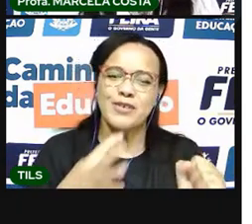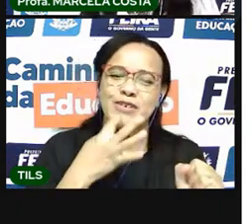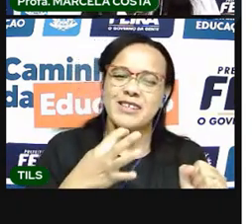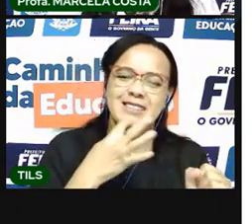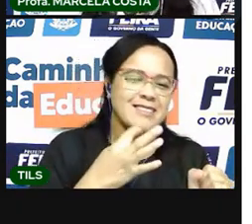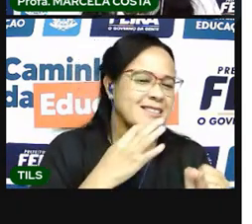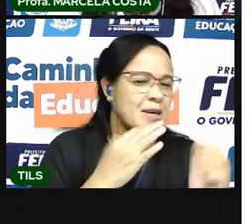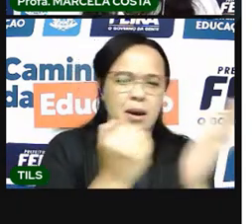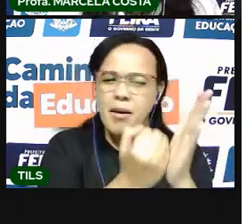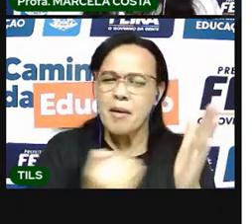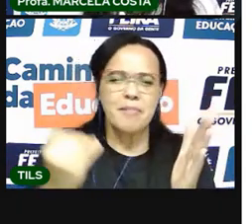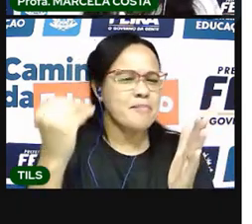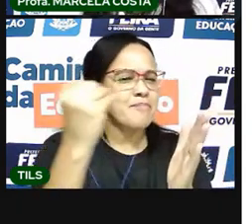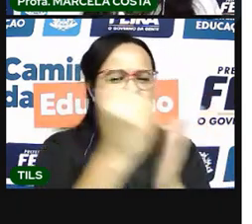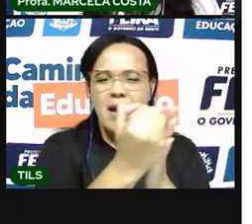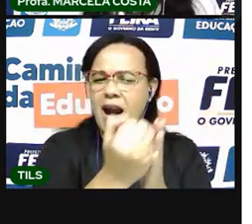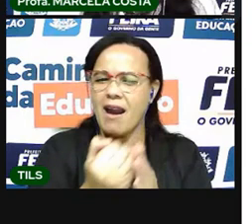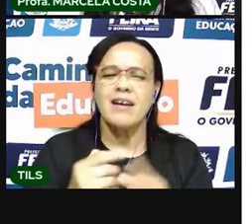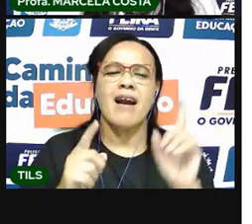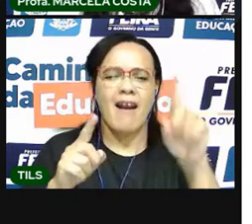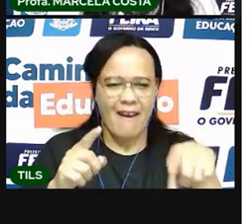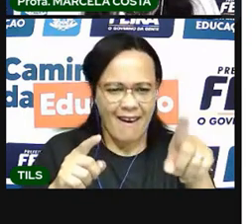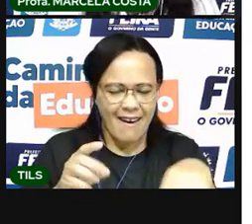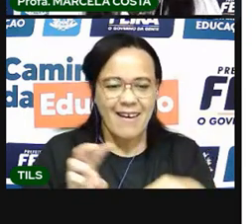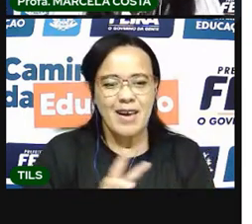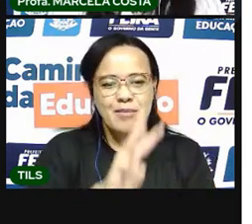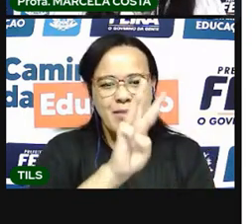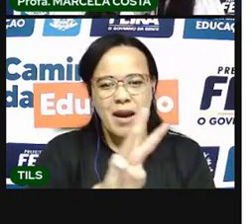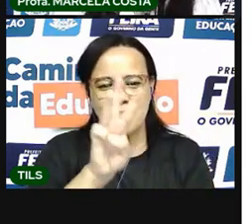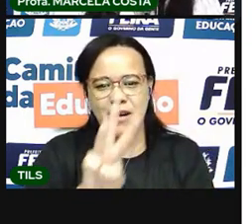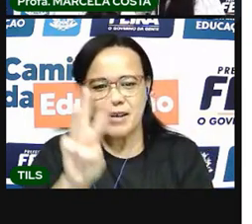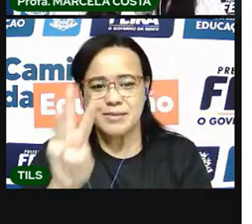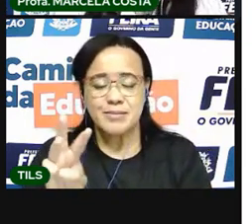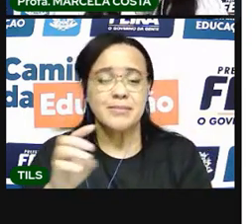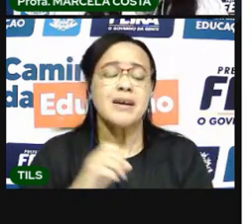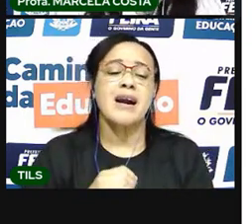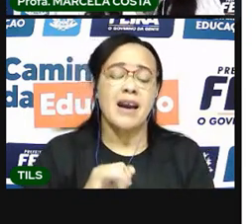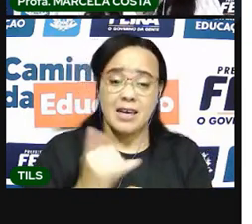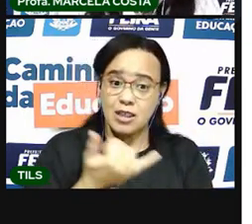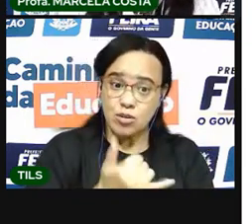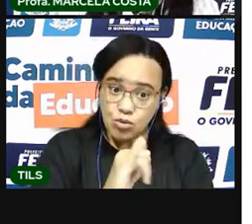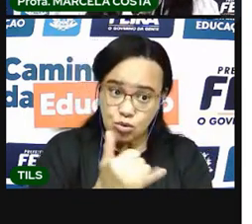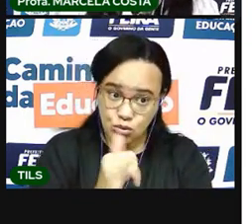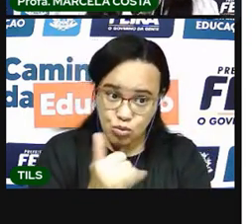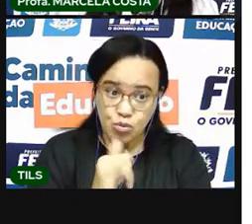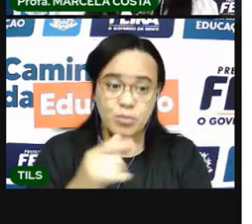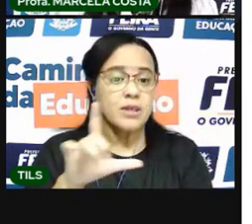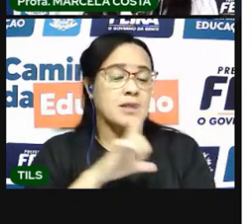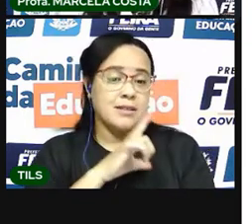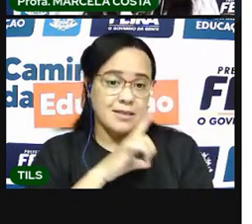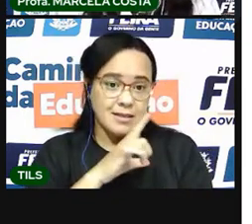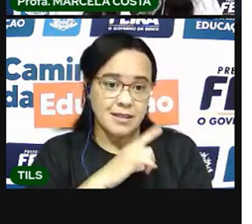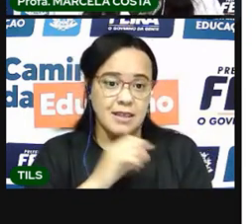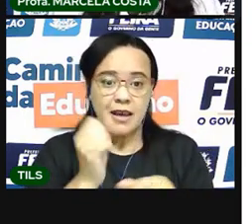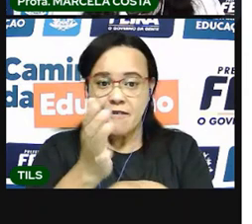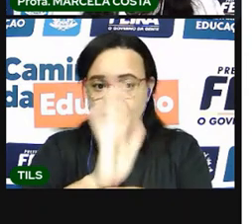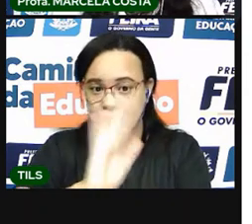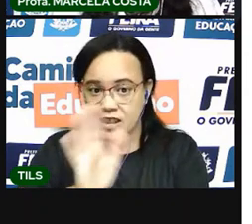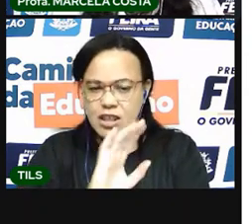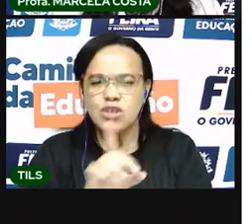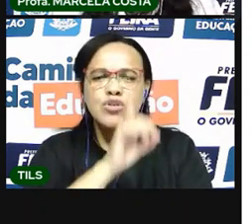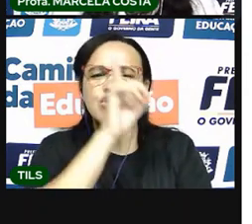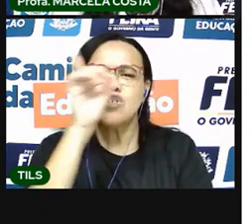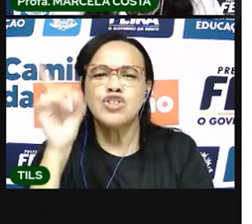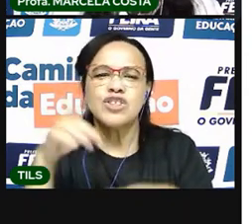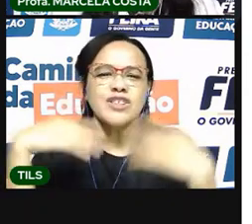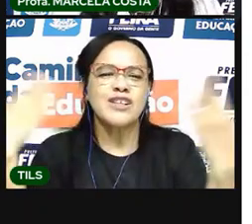esse site aqui, no YouTube, onde você vai ver um vídeo sobre o dia do índio.